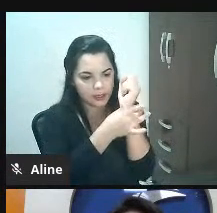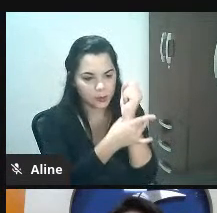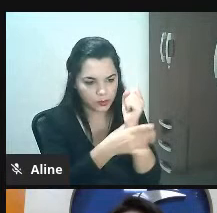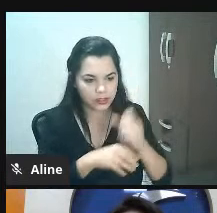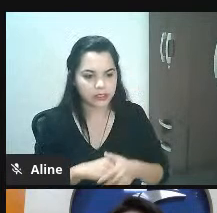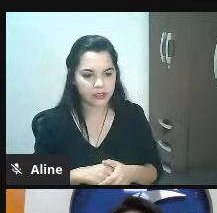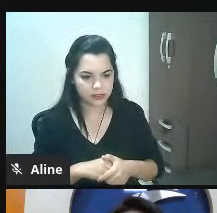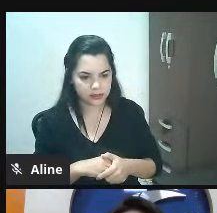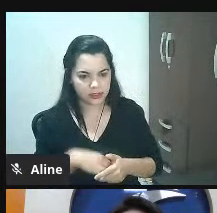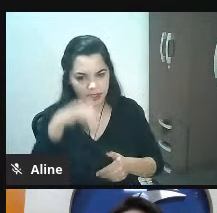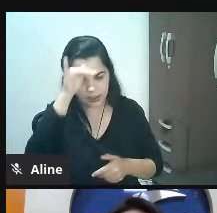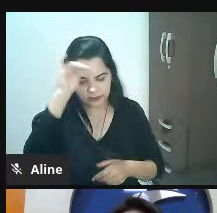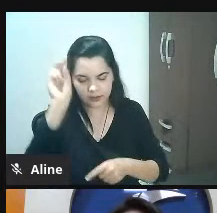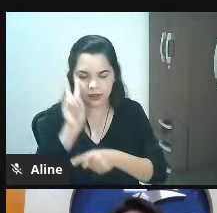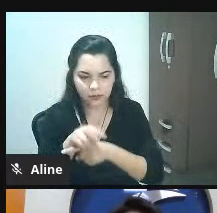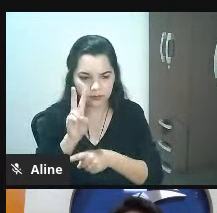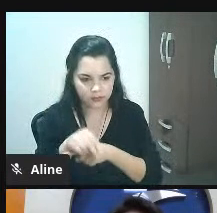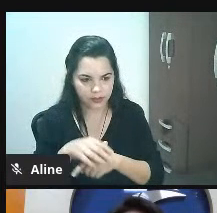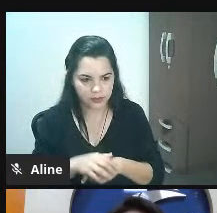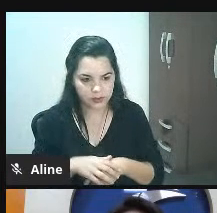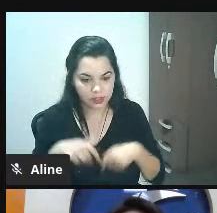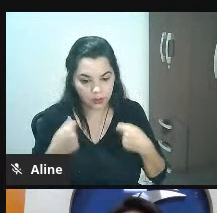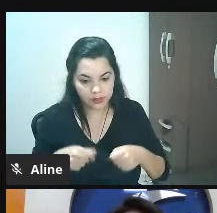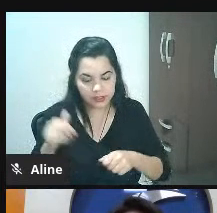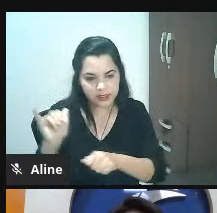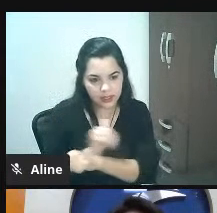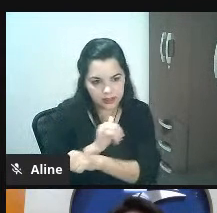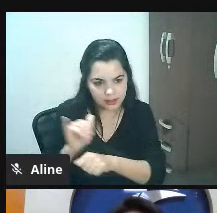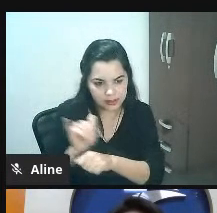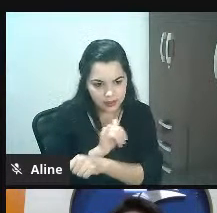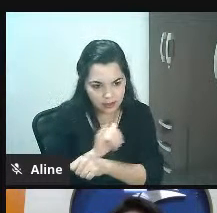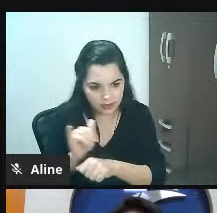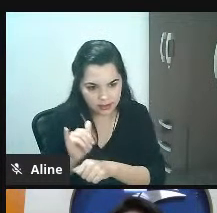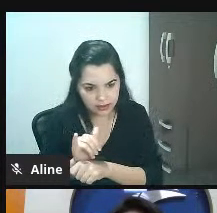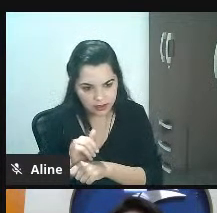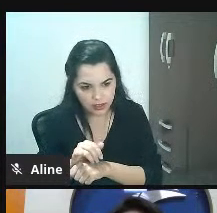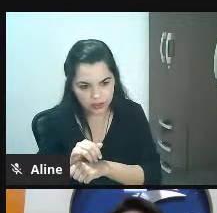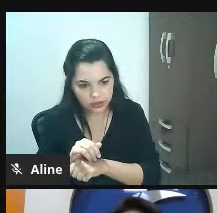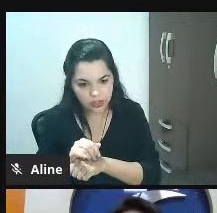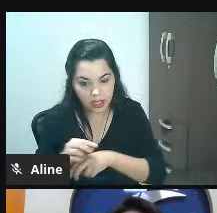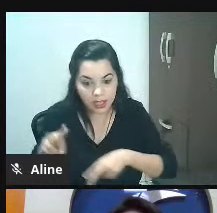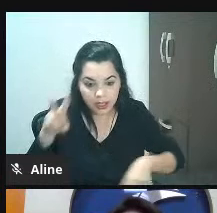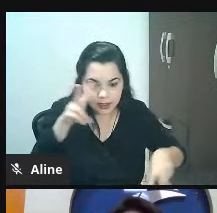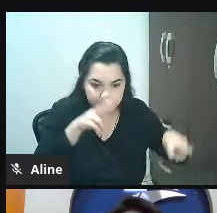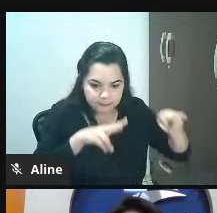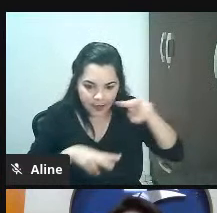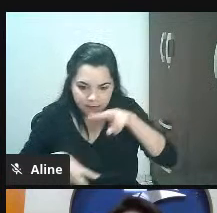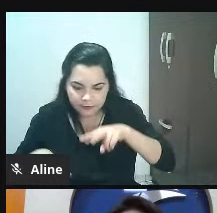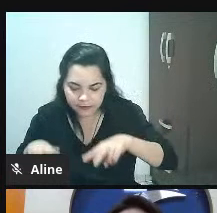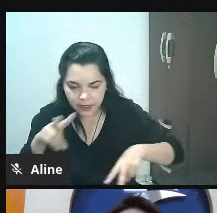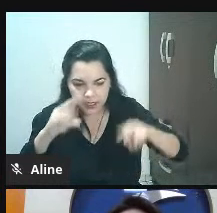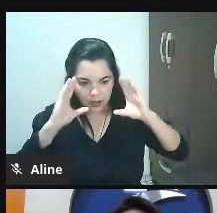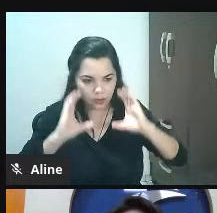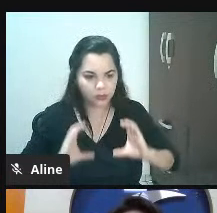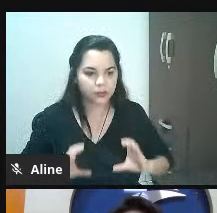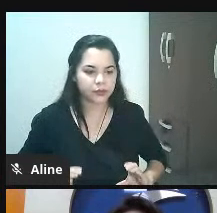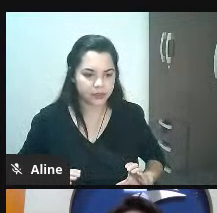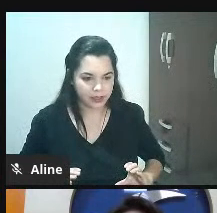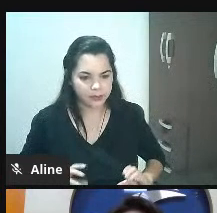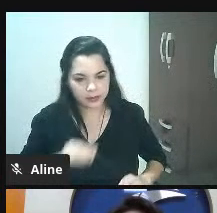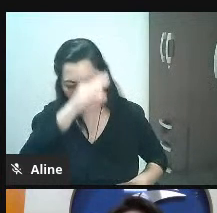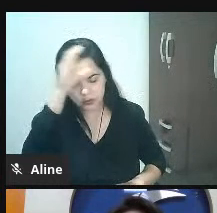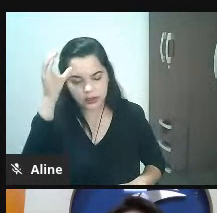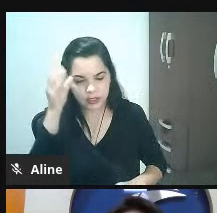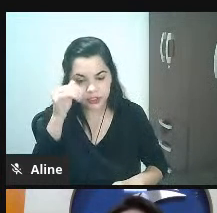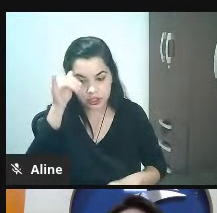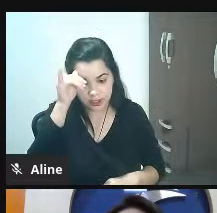tem é ser estratégico é estudar o comportamento do cliente olhar os reflexos disso no meu negócio pra eu poder evitar